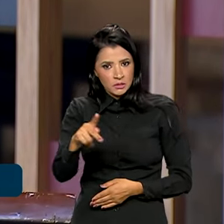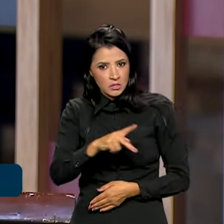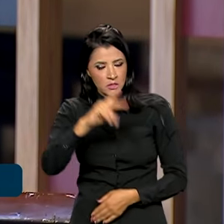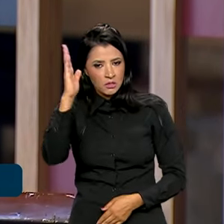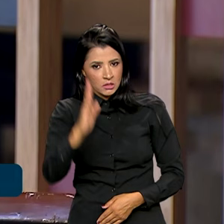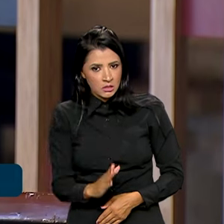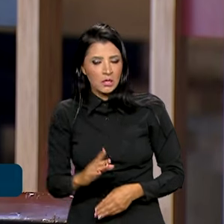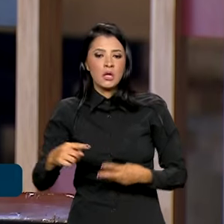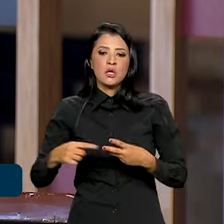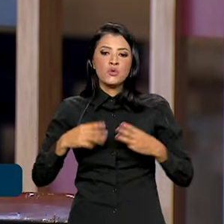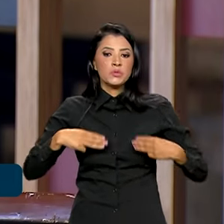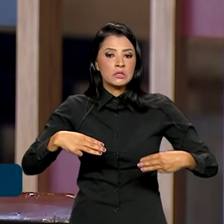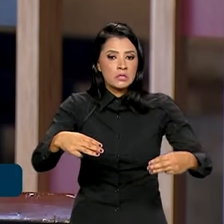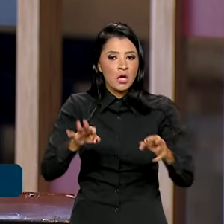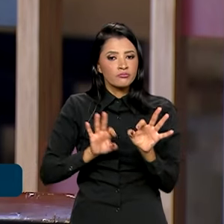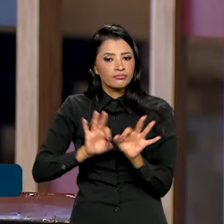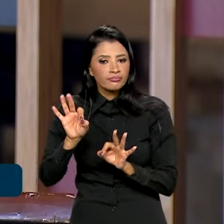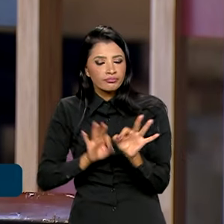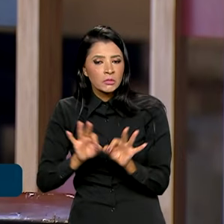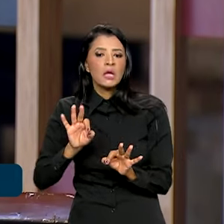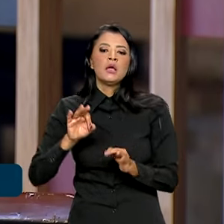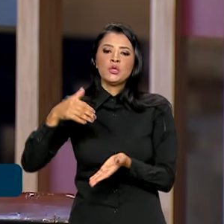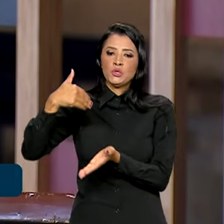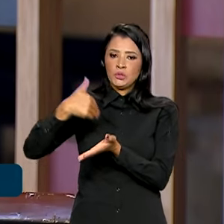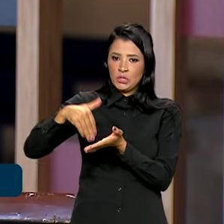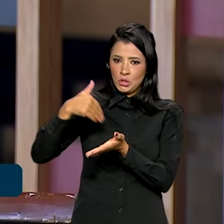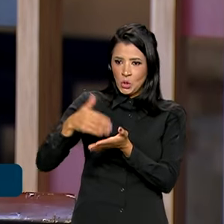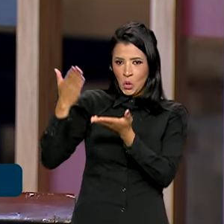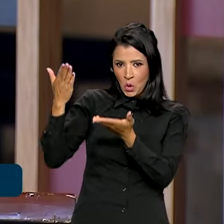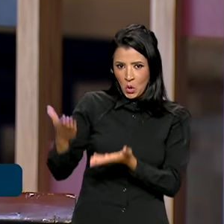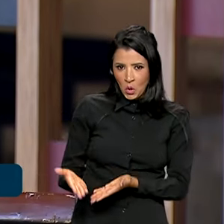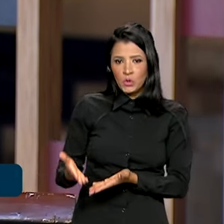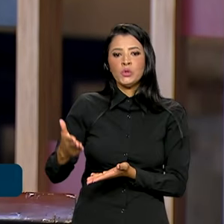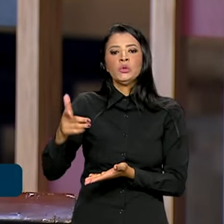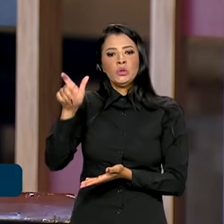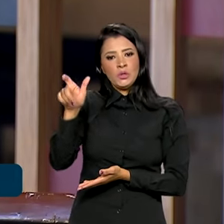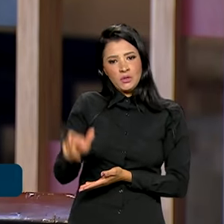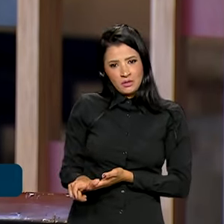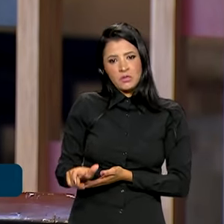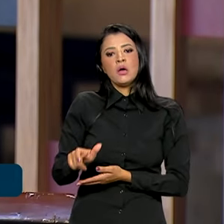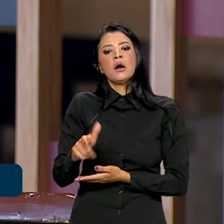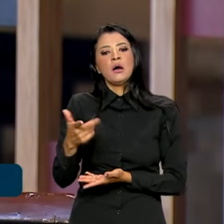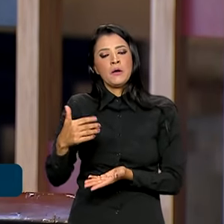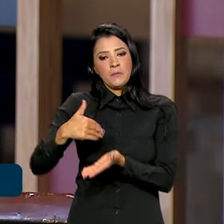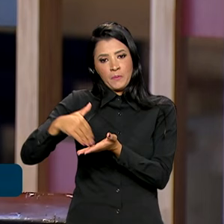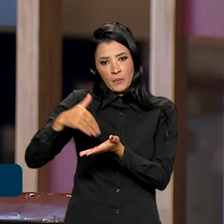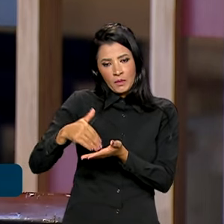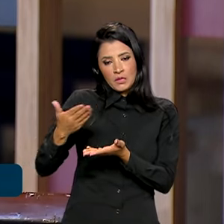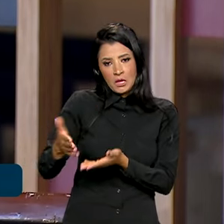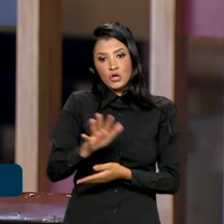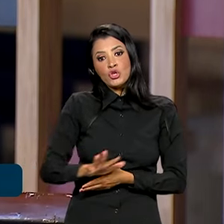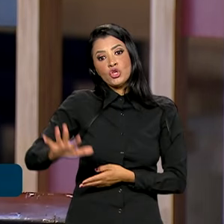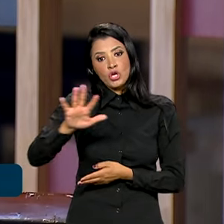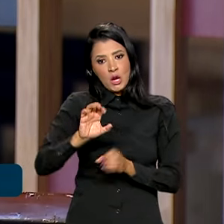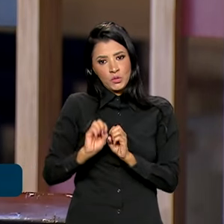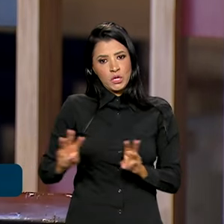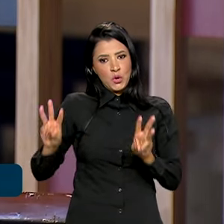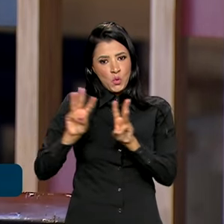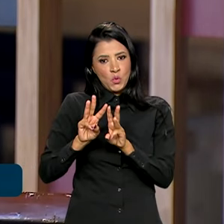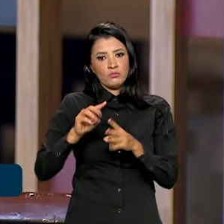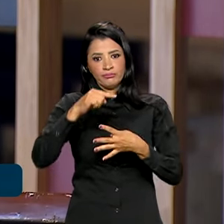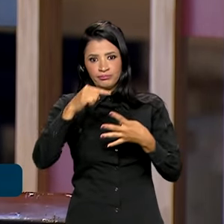do Planejamento e o Escritório da Coordenadora Residente da ONU no Brasil. A senhora